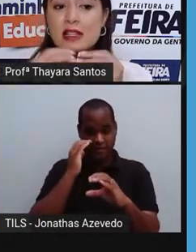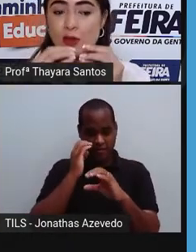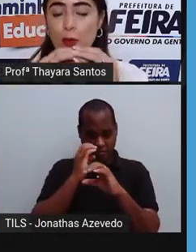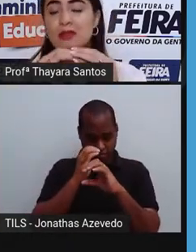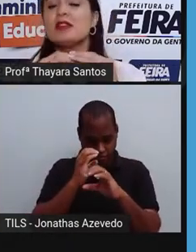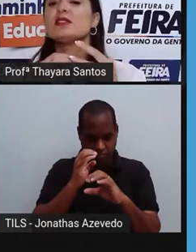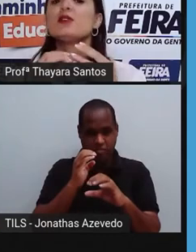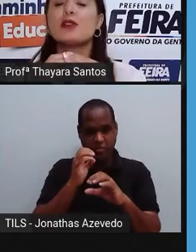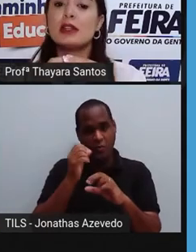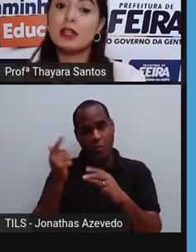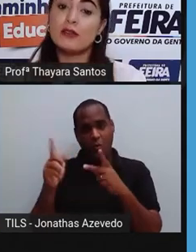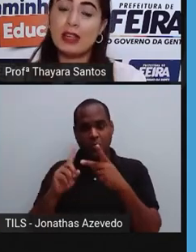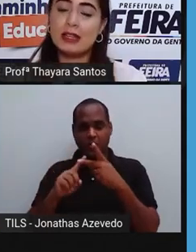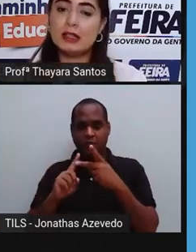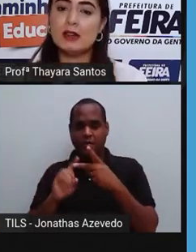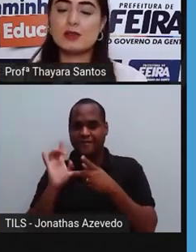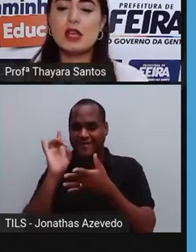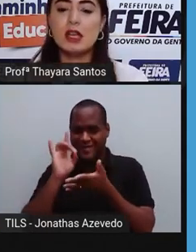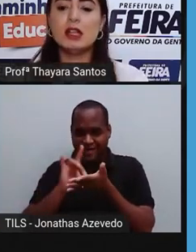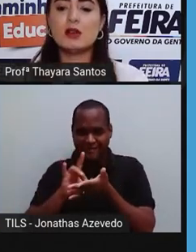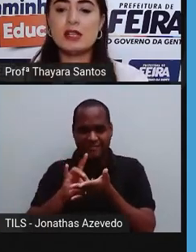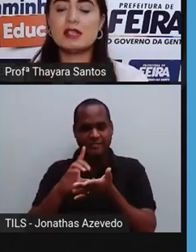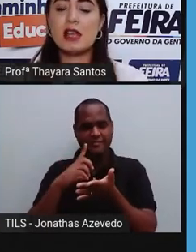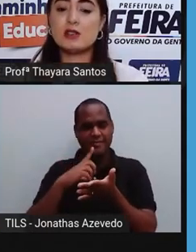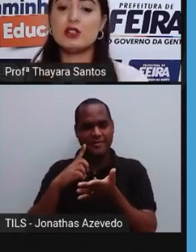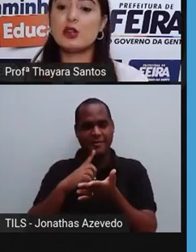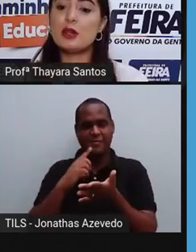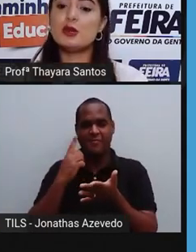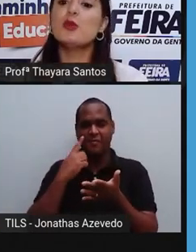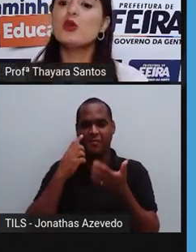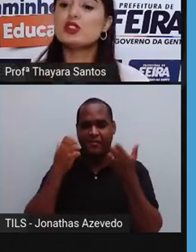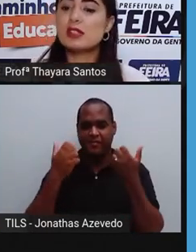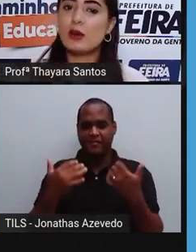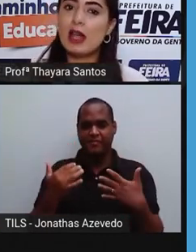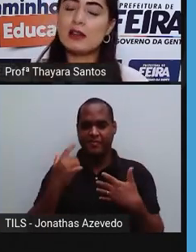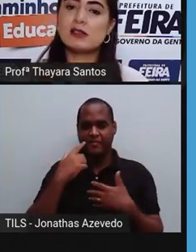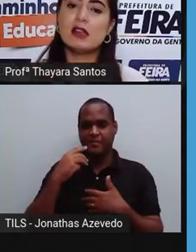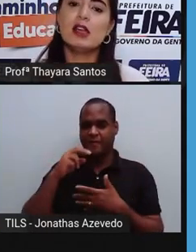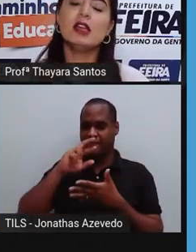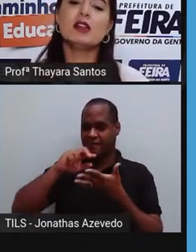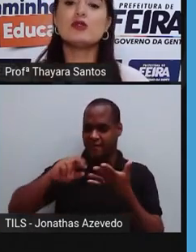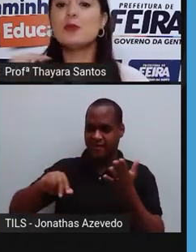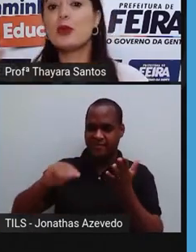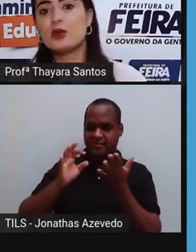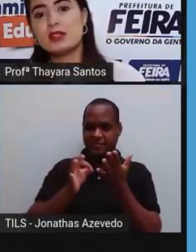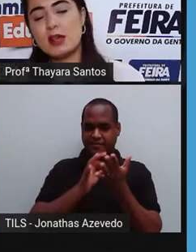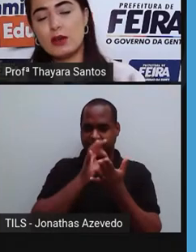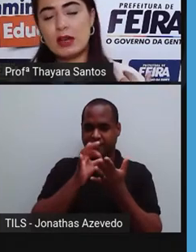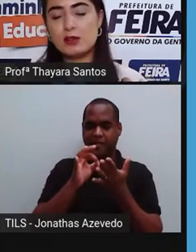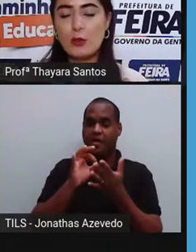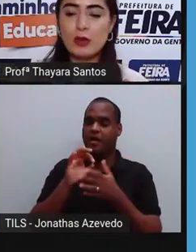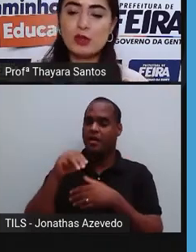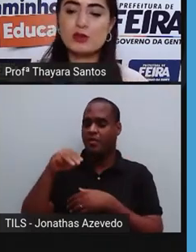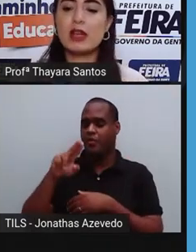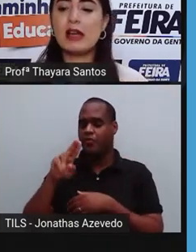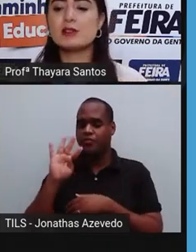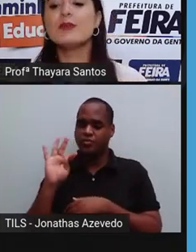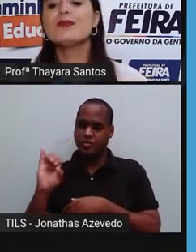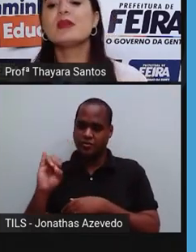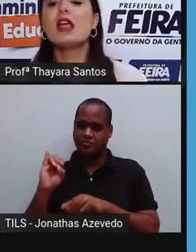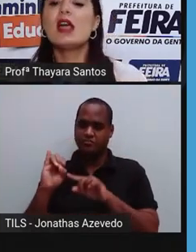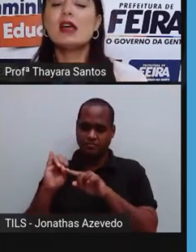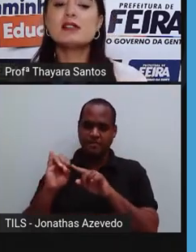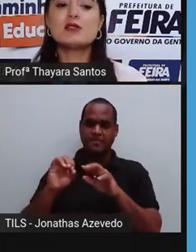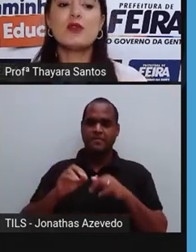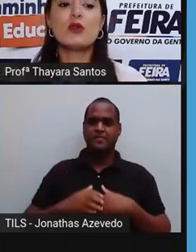organizadas, formando tecidos verdadeiros. Então, caso, a gente chama de multicelulares e não de pluricelulares, como é o nosso caso.